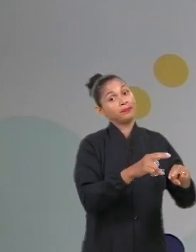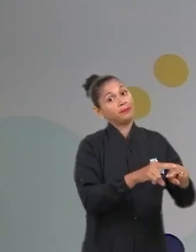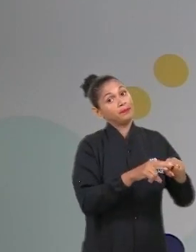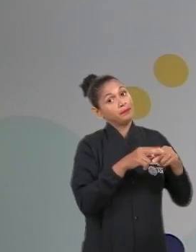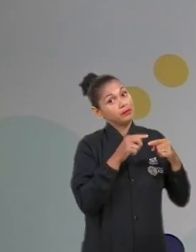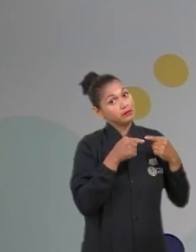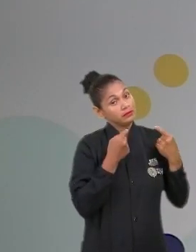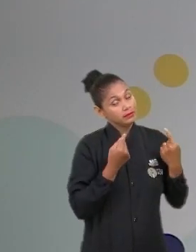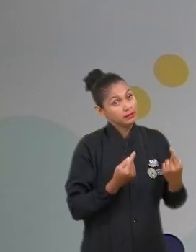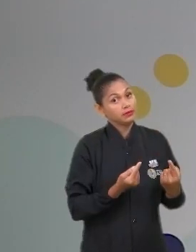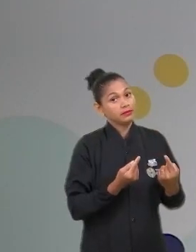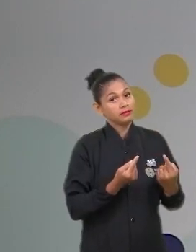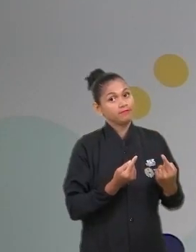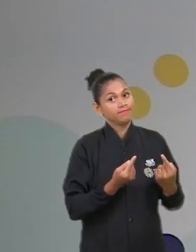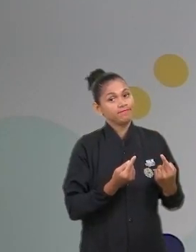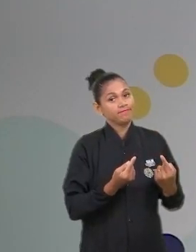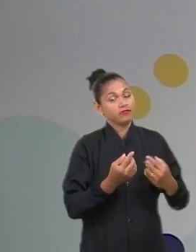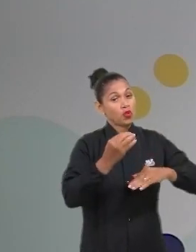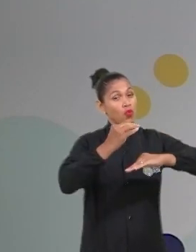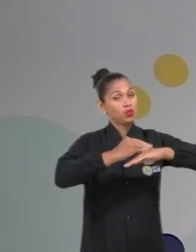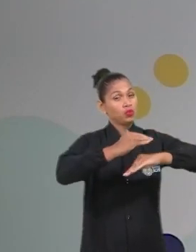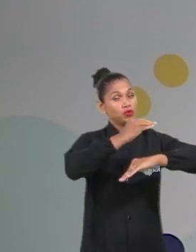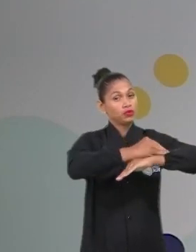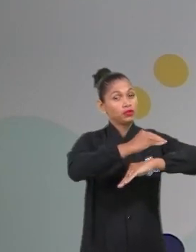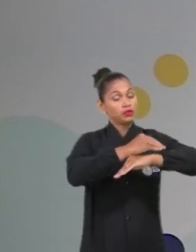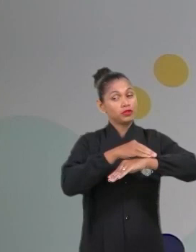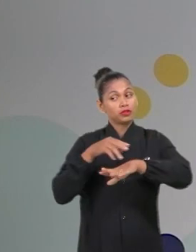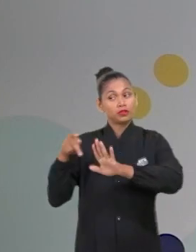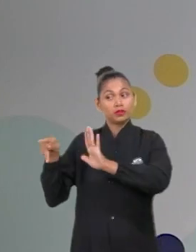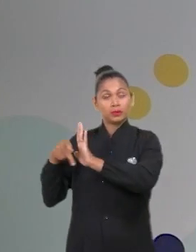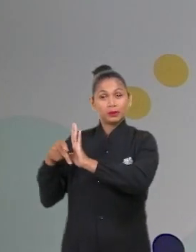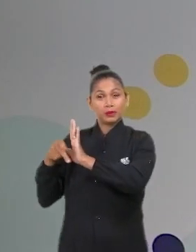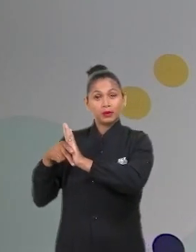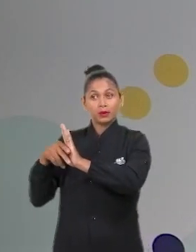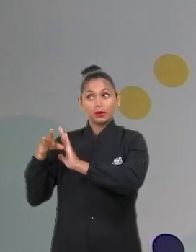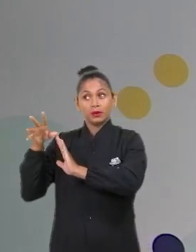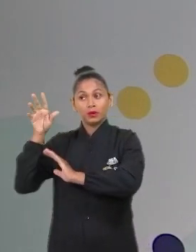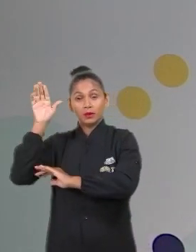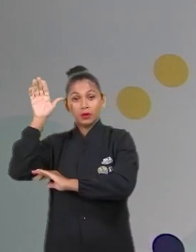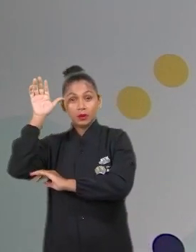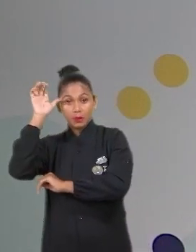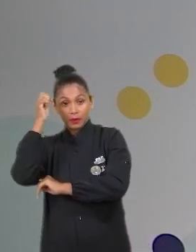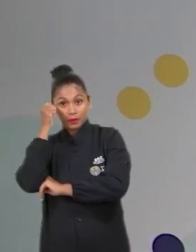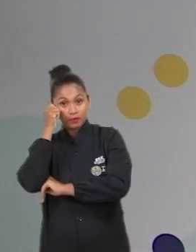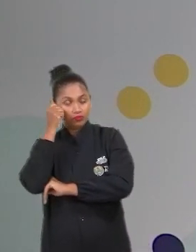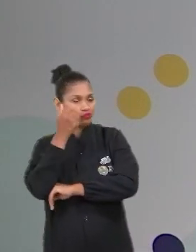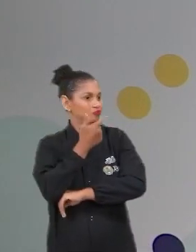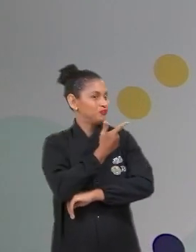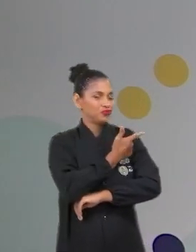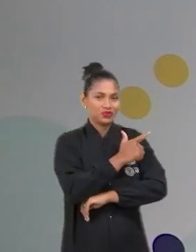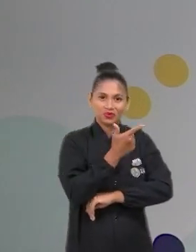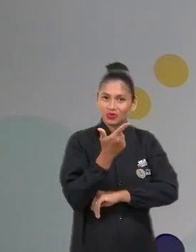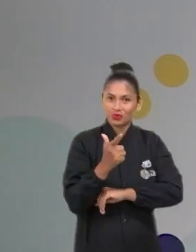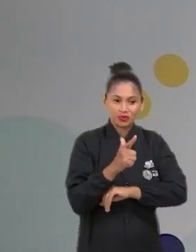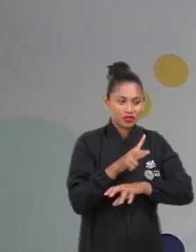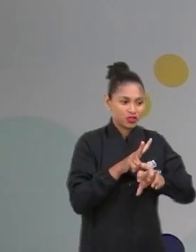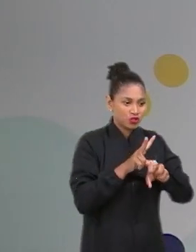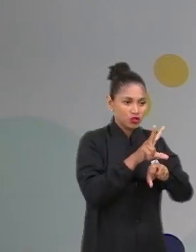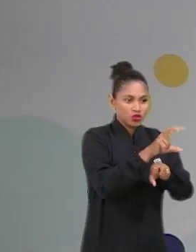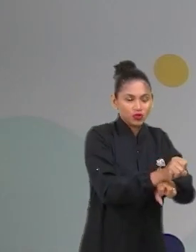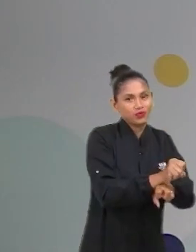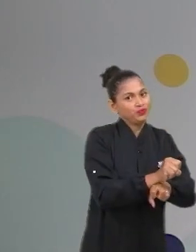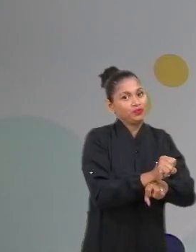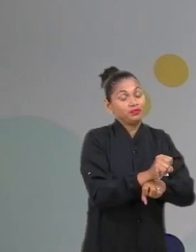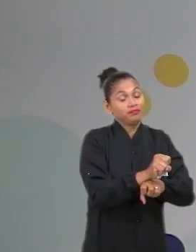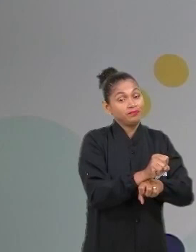Porém, os sapos africanos não têm predadores naturais na Austrália. E eles, então, tornaram-se